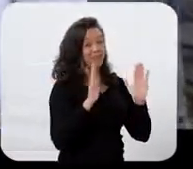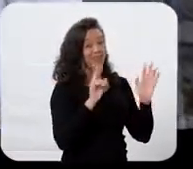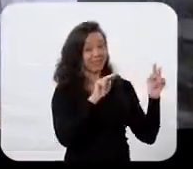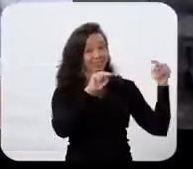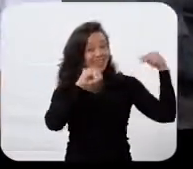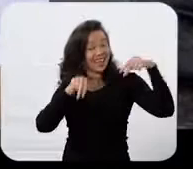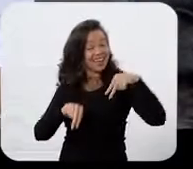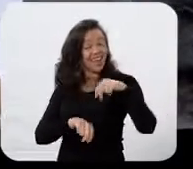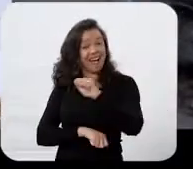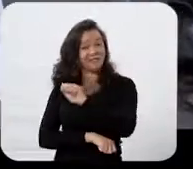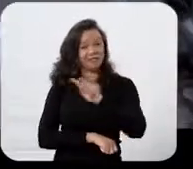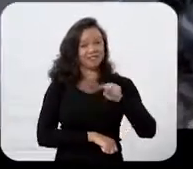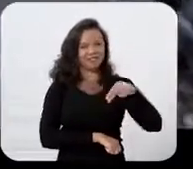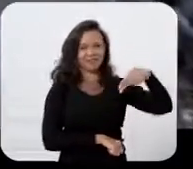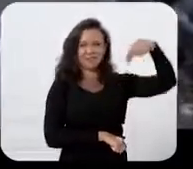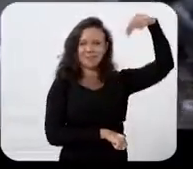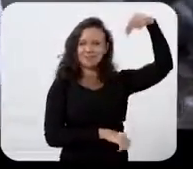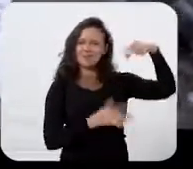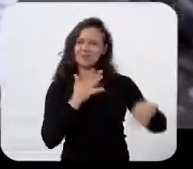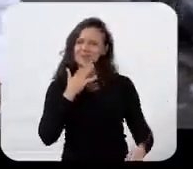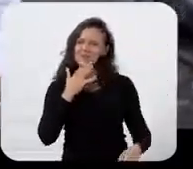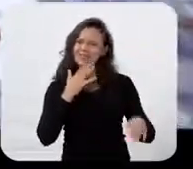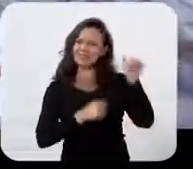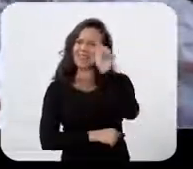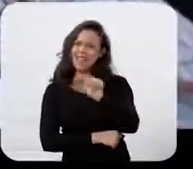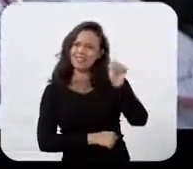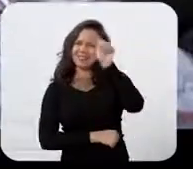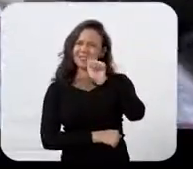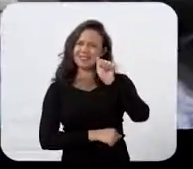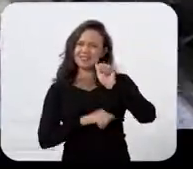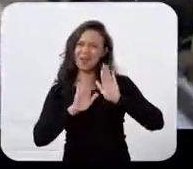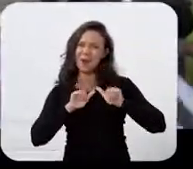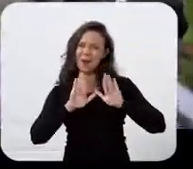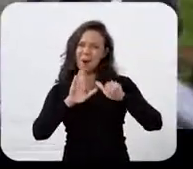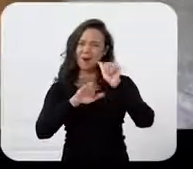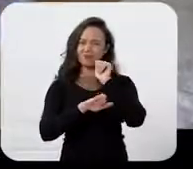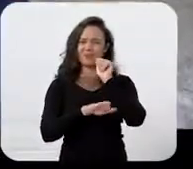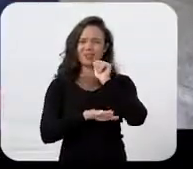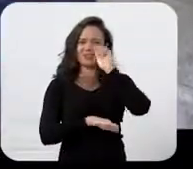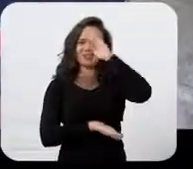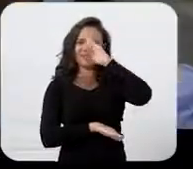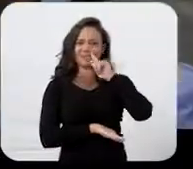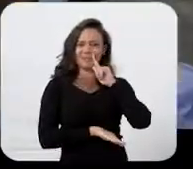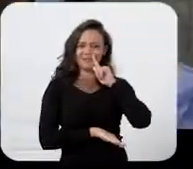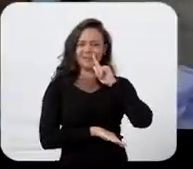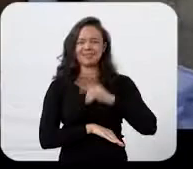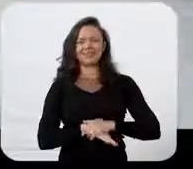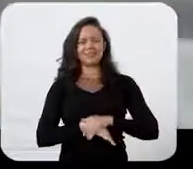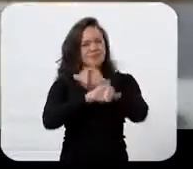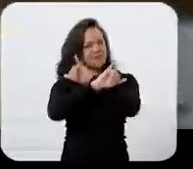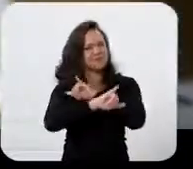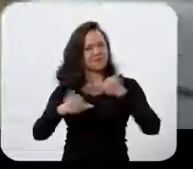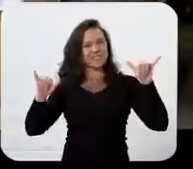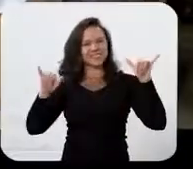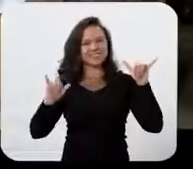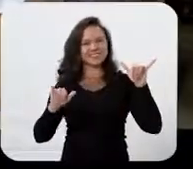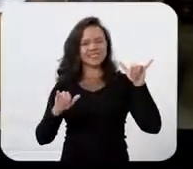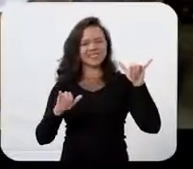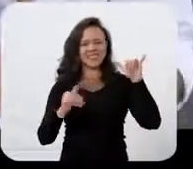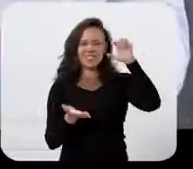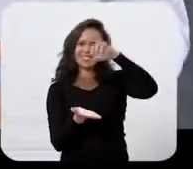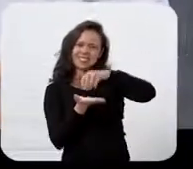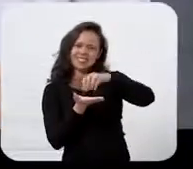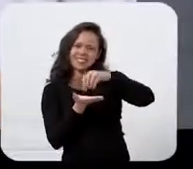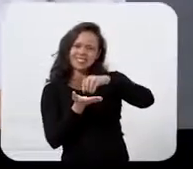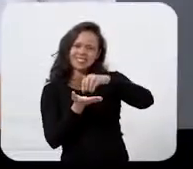Pessoal, a gente tá aqui na Avenida Norte pra conhecer a Associação das Costureiras de Casa Amarela. E a gente vai anunciar os